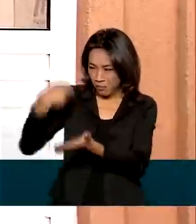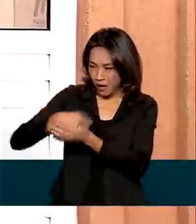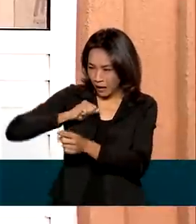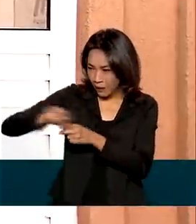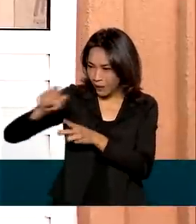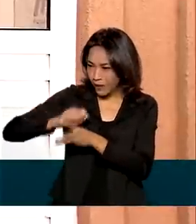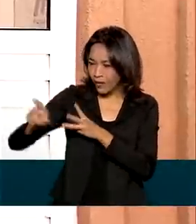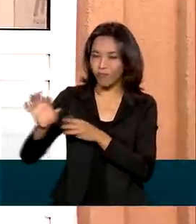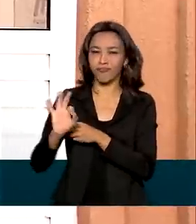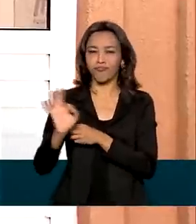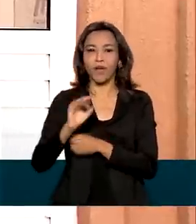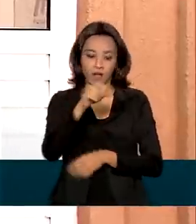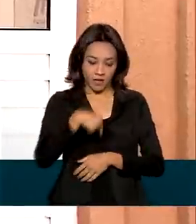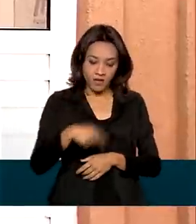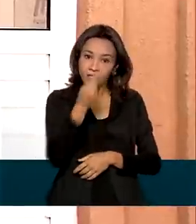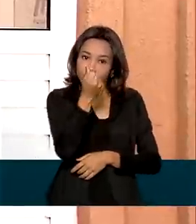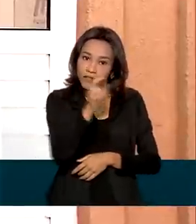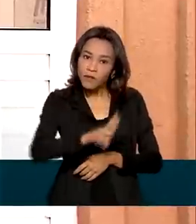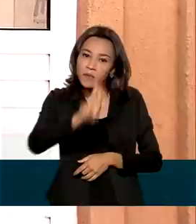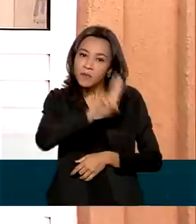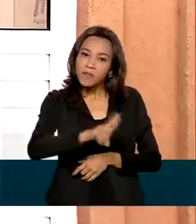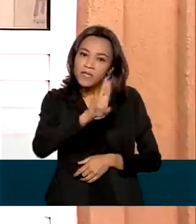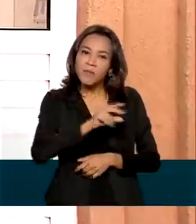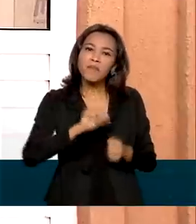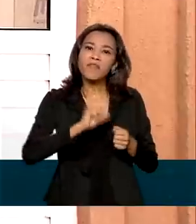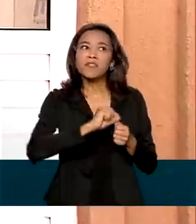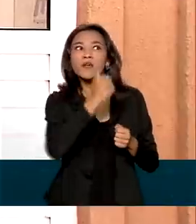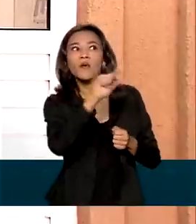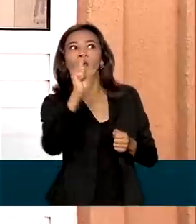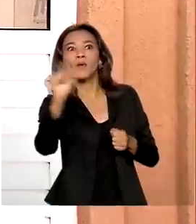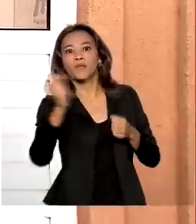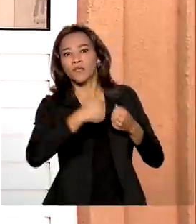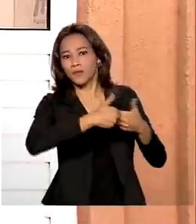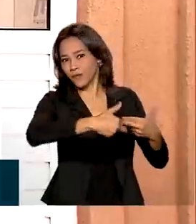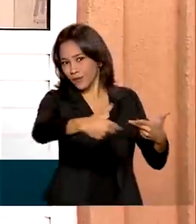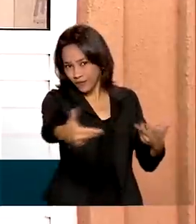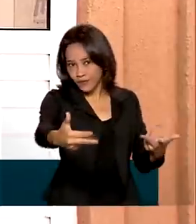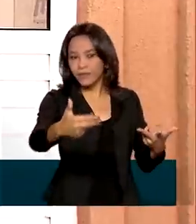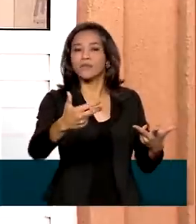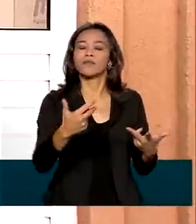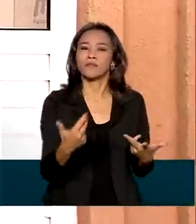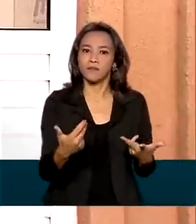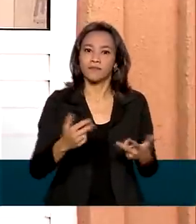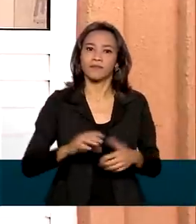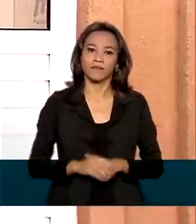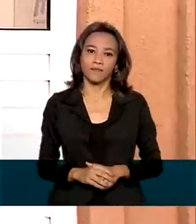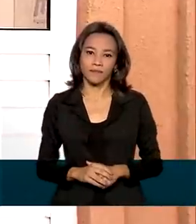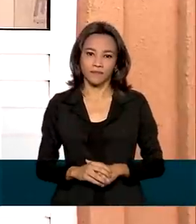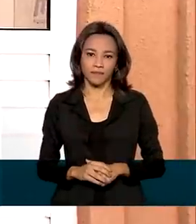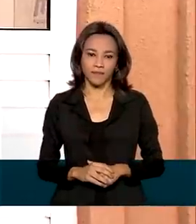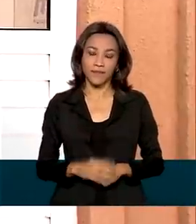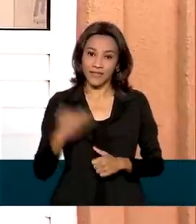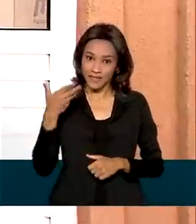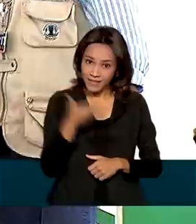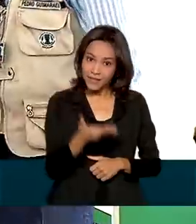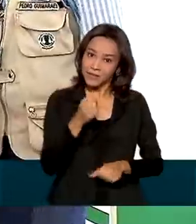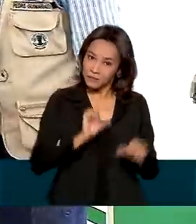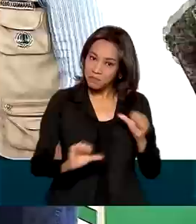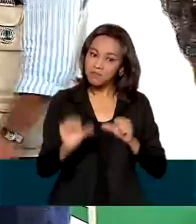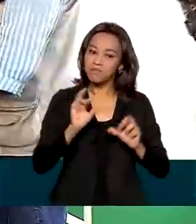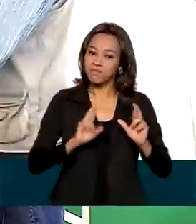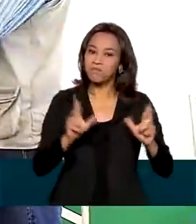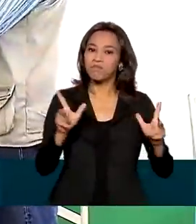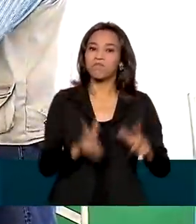servir para me fazer outras necessidades, vai suprir outras necessidades. E isso que muda.